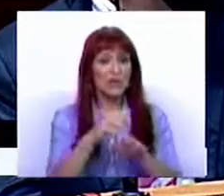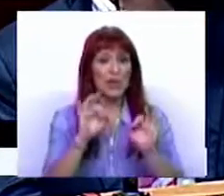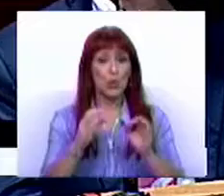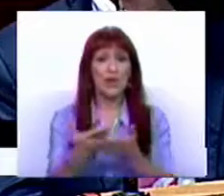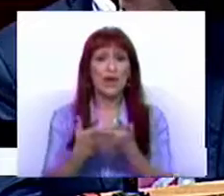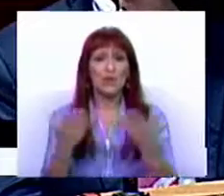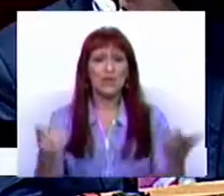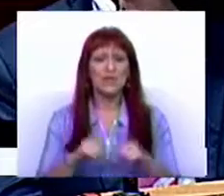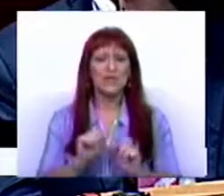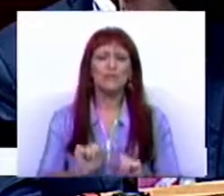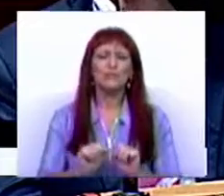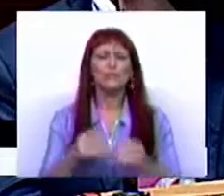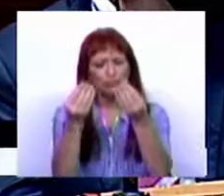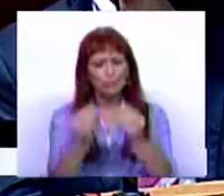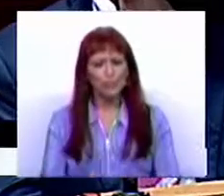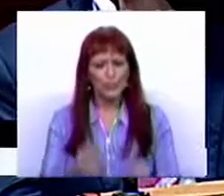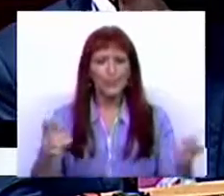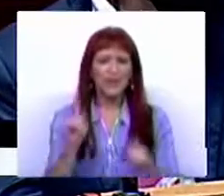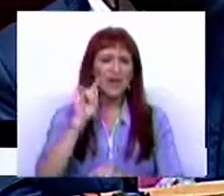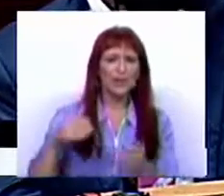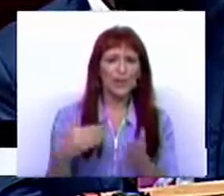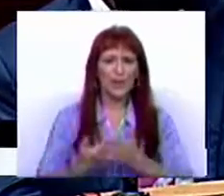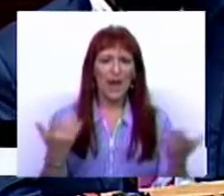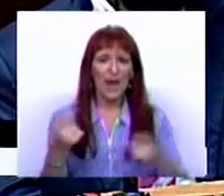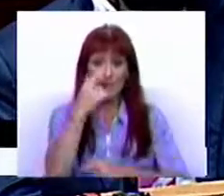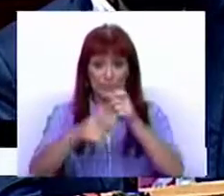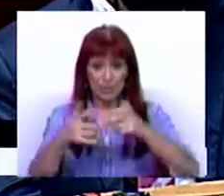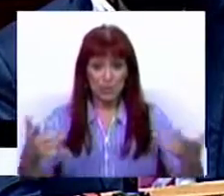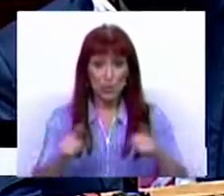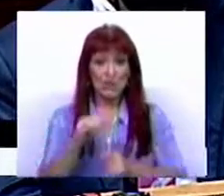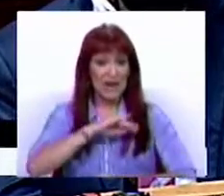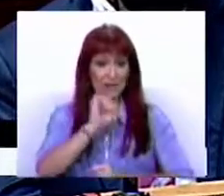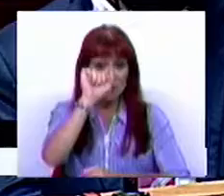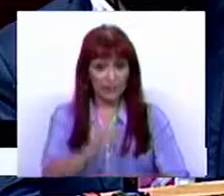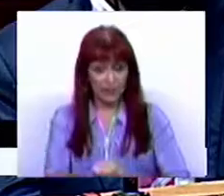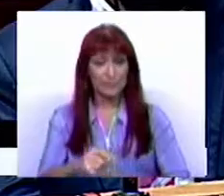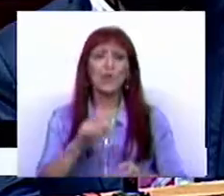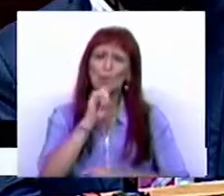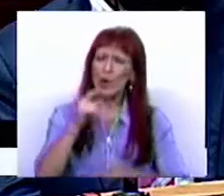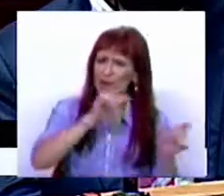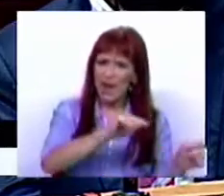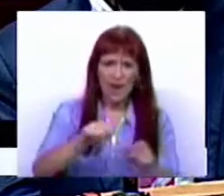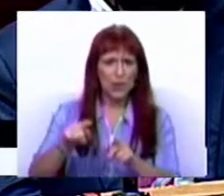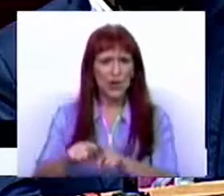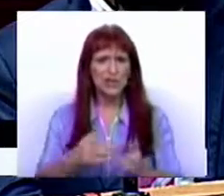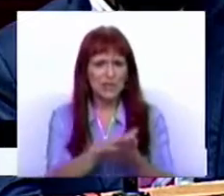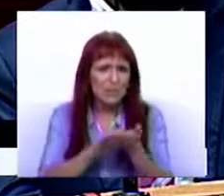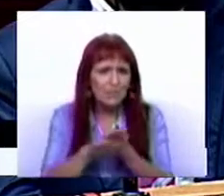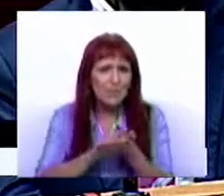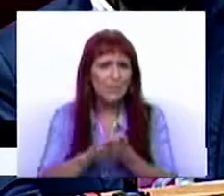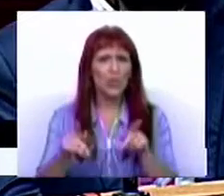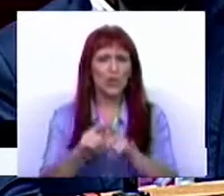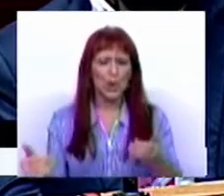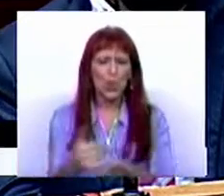economia. Que na sua concessão valoriza as pessoas e o seu rendimento. Podem estes ser os alicerces